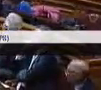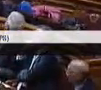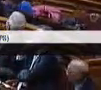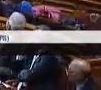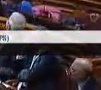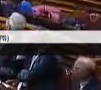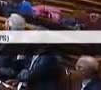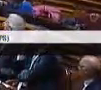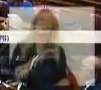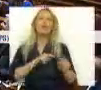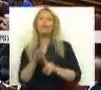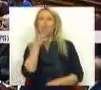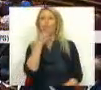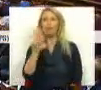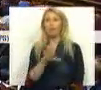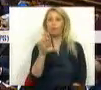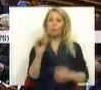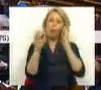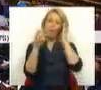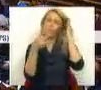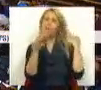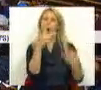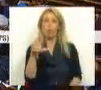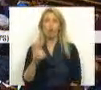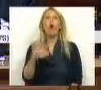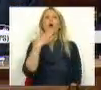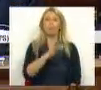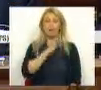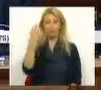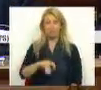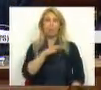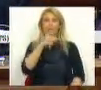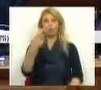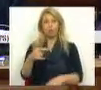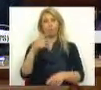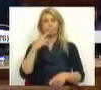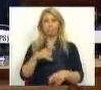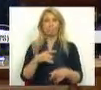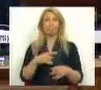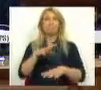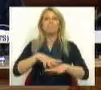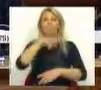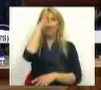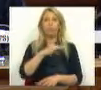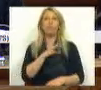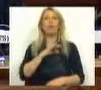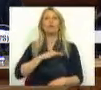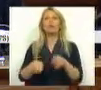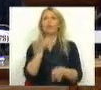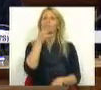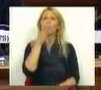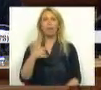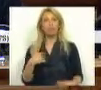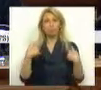Muito obrigado, Sr. Presidente, Sr. Deputado, Sr. Ministro. Este Governo, o seu Governo, estou aqui deste lado, Sr. Ministro,